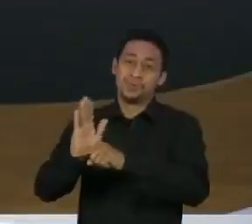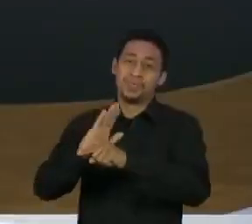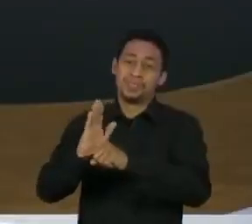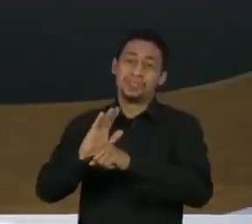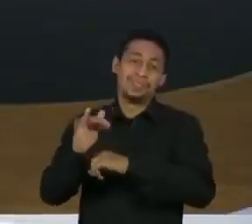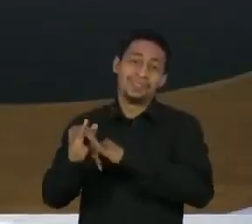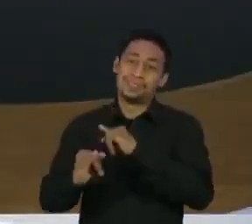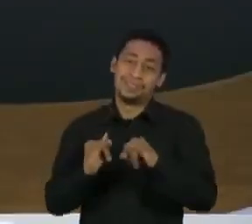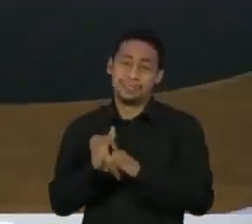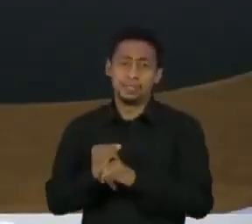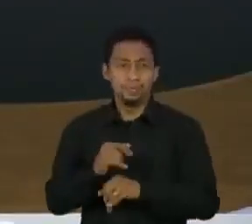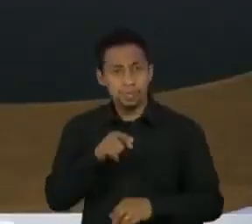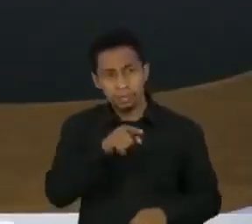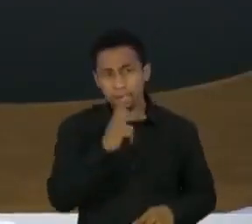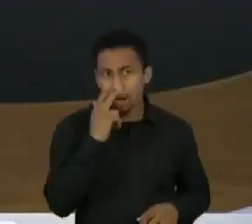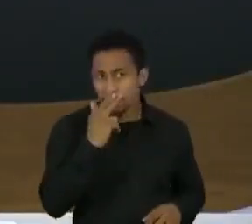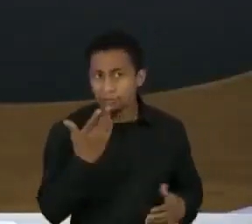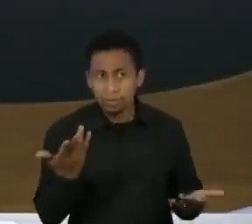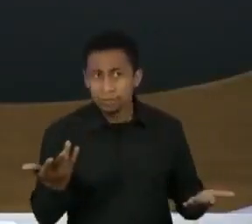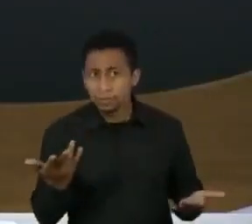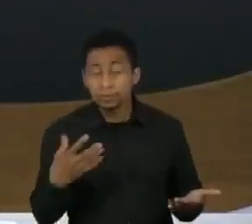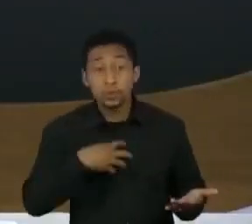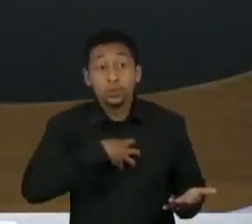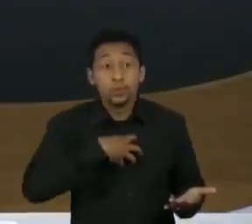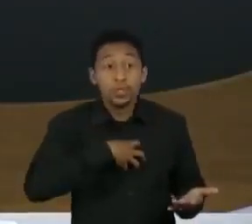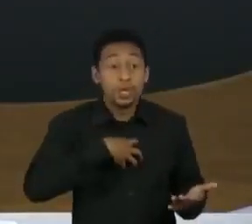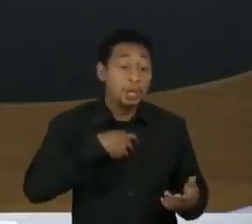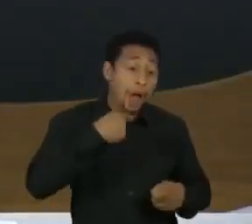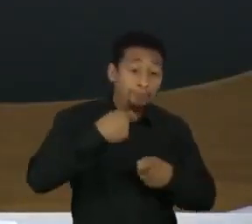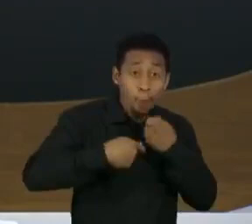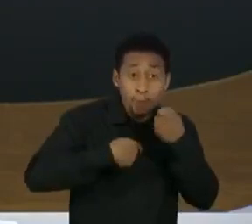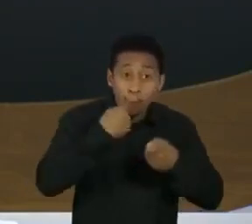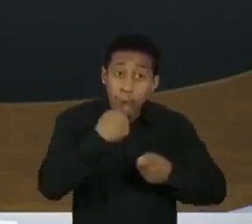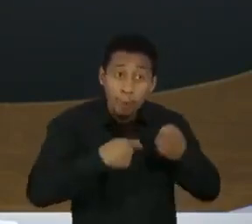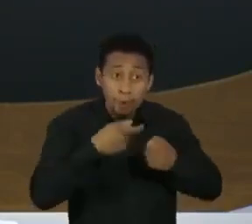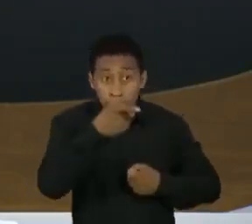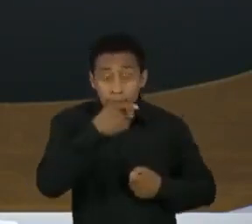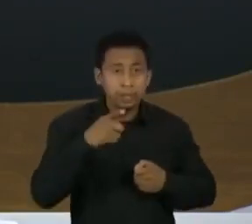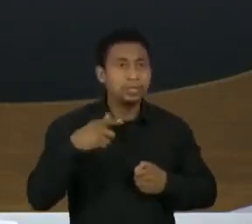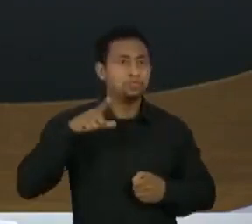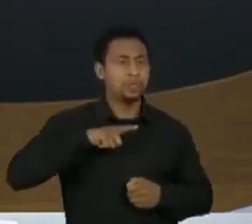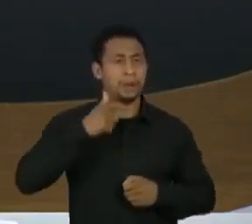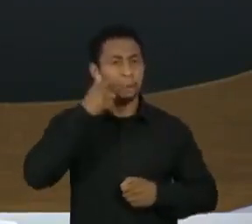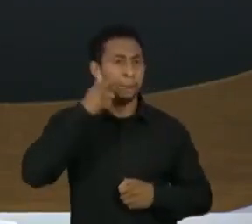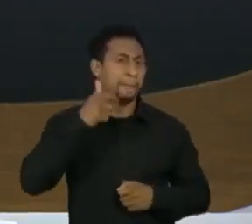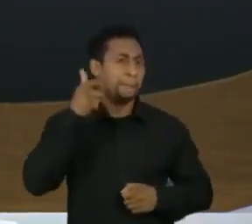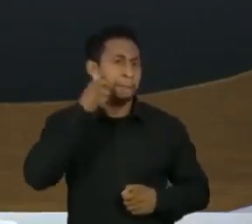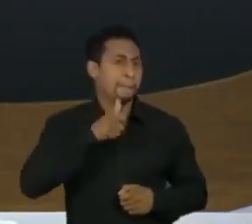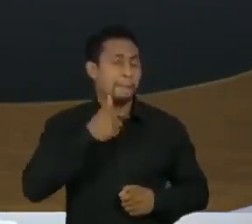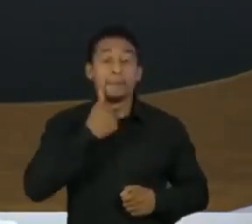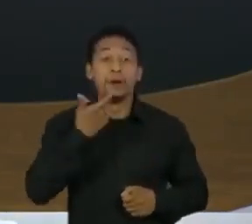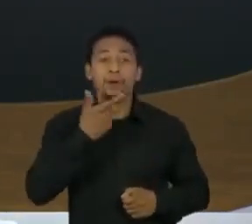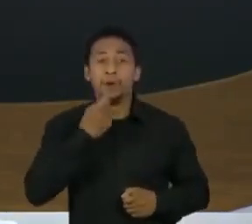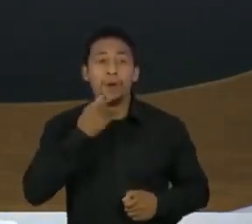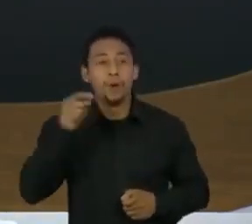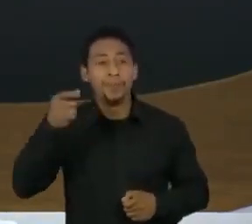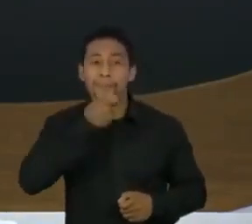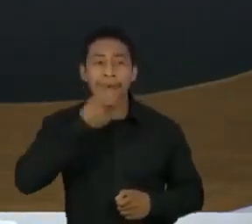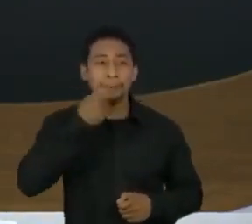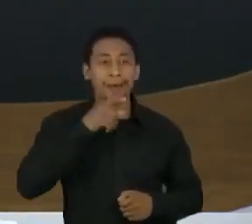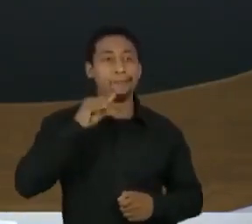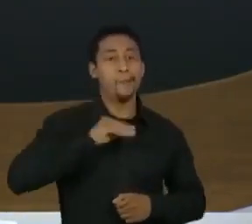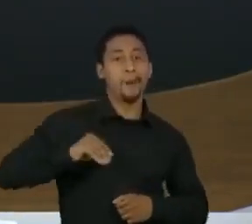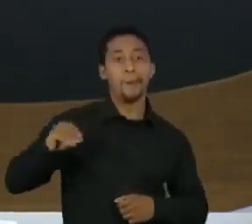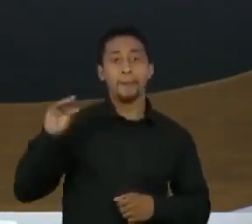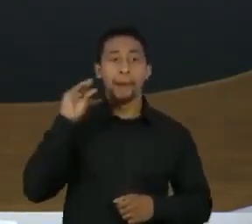atenua alguma coisa no tom do jantar? Perdão? O fato de terem sido imitados outros personagens atenua alguma coisa no tom